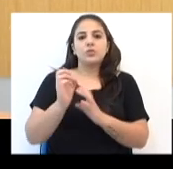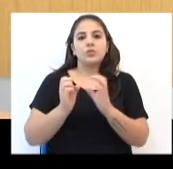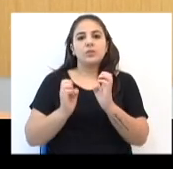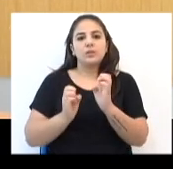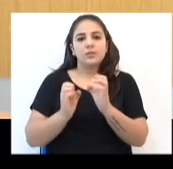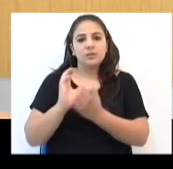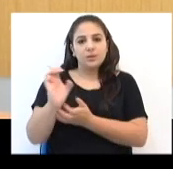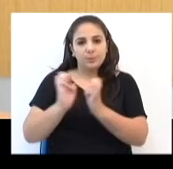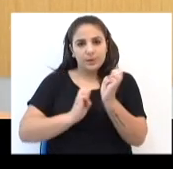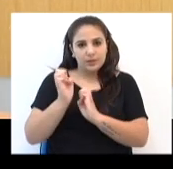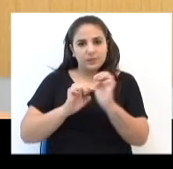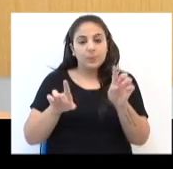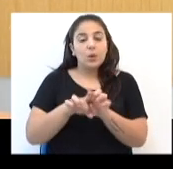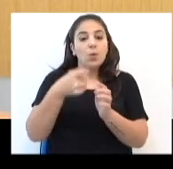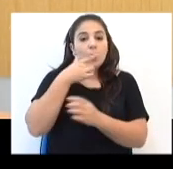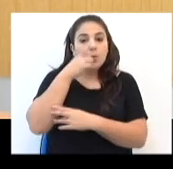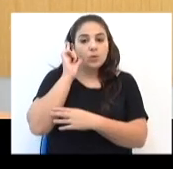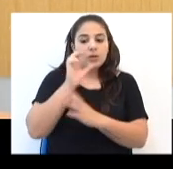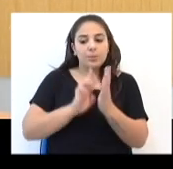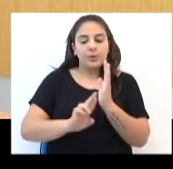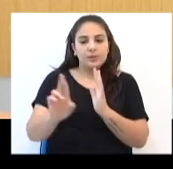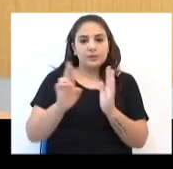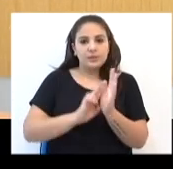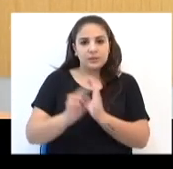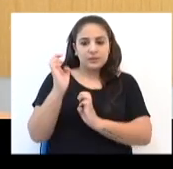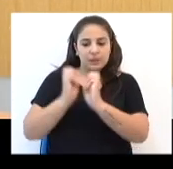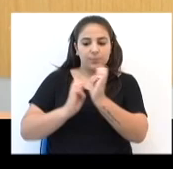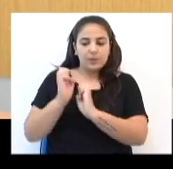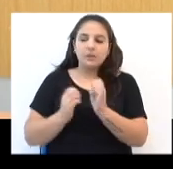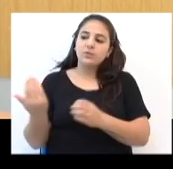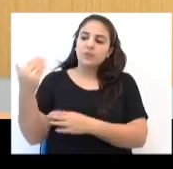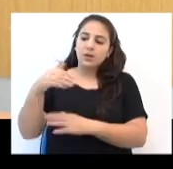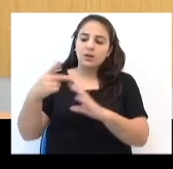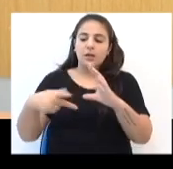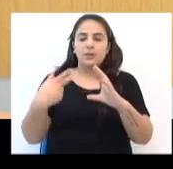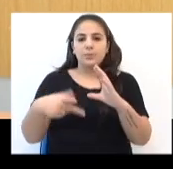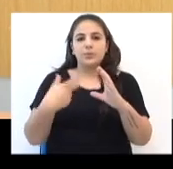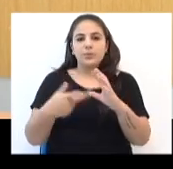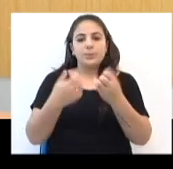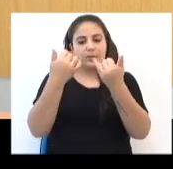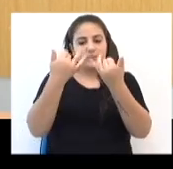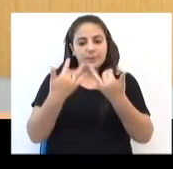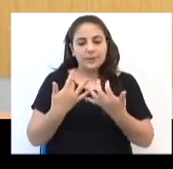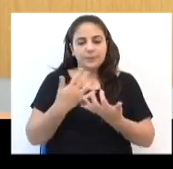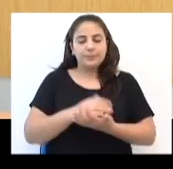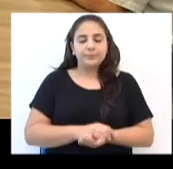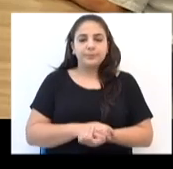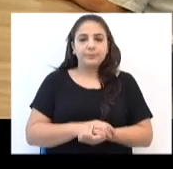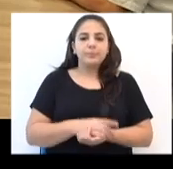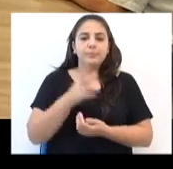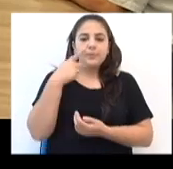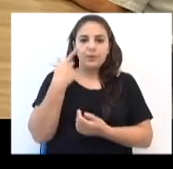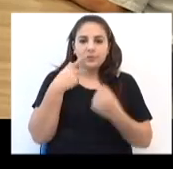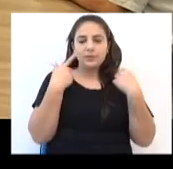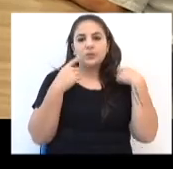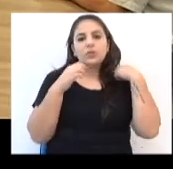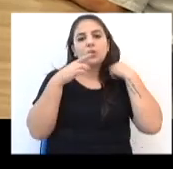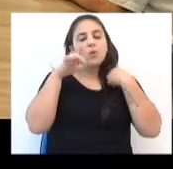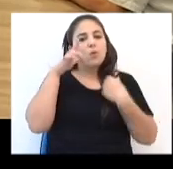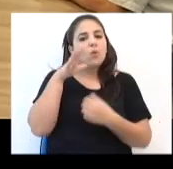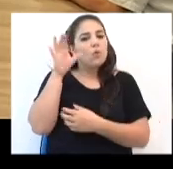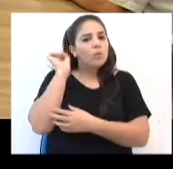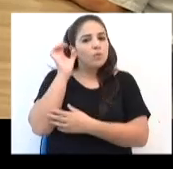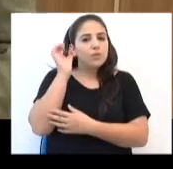representantes da multinacional estiveram na Câmara de Vereadores para prestar os esclarecimentos. Os vereadores